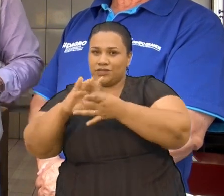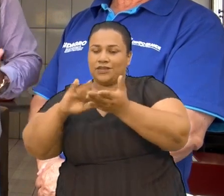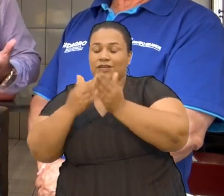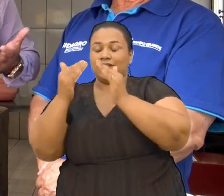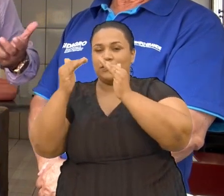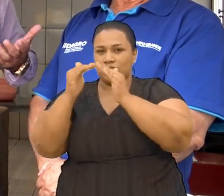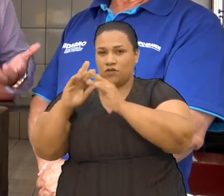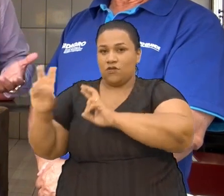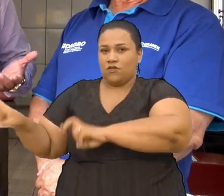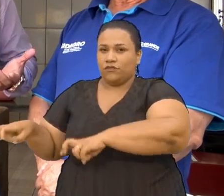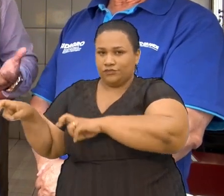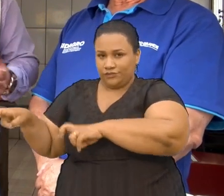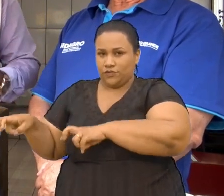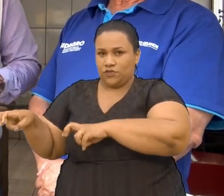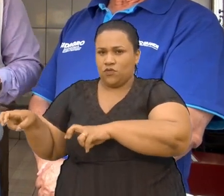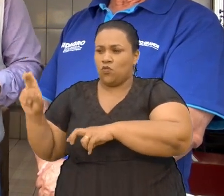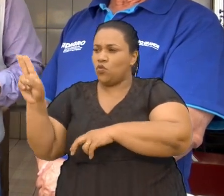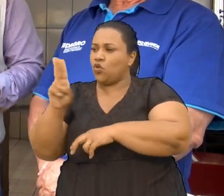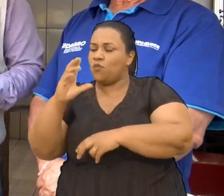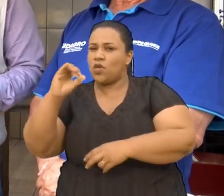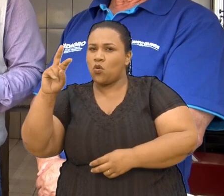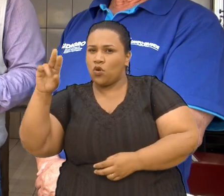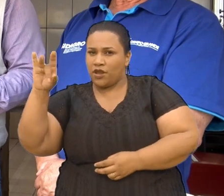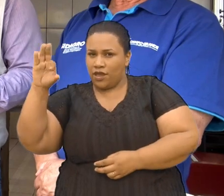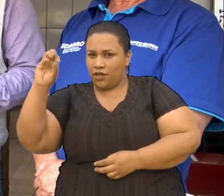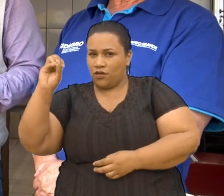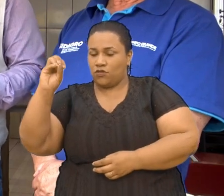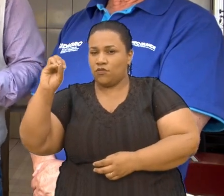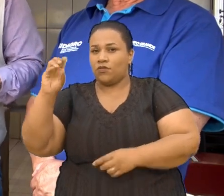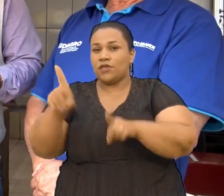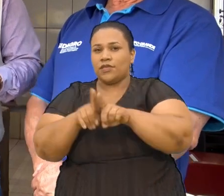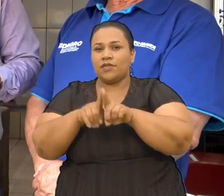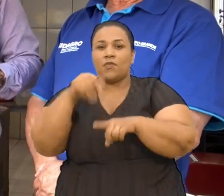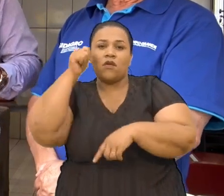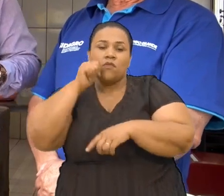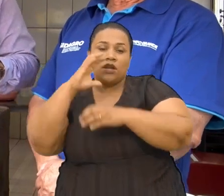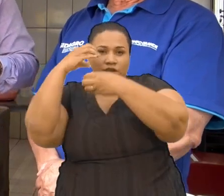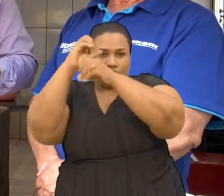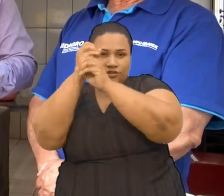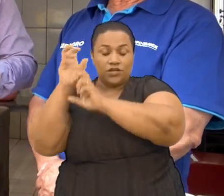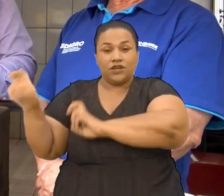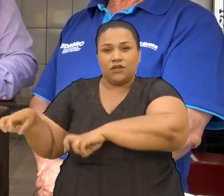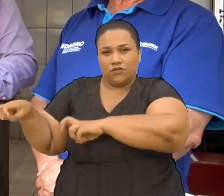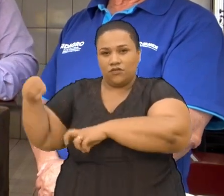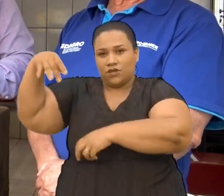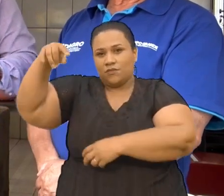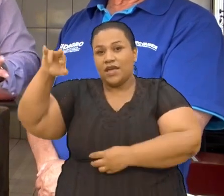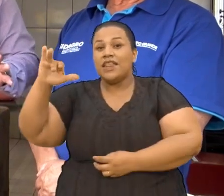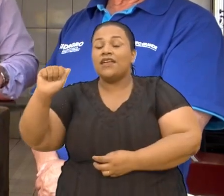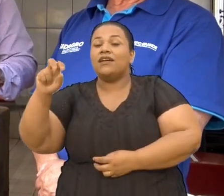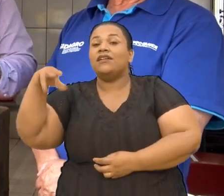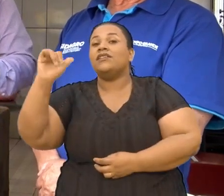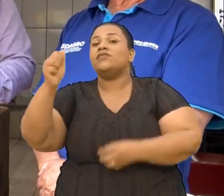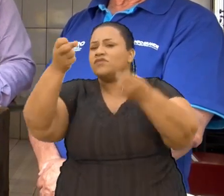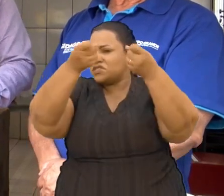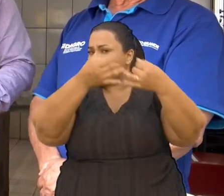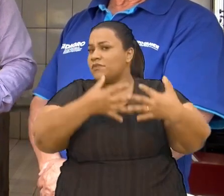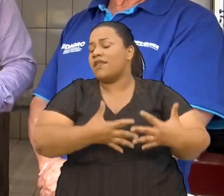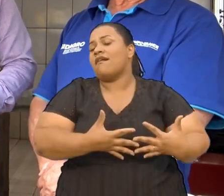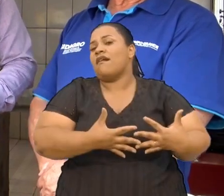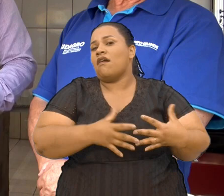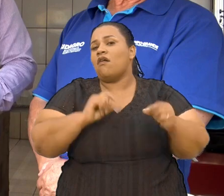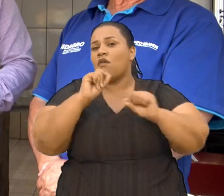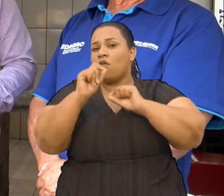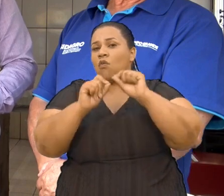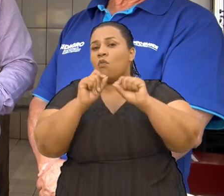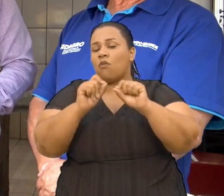Branco O Cordeiro E a engenheira Agrônoma Mariana Que irão agora Nesse momento Explicar um pouco A respeito